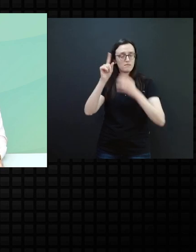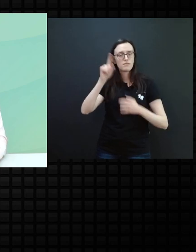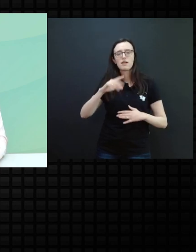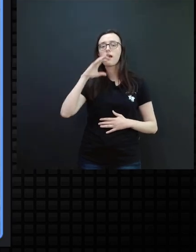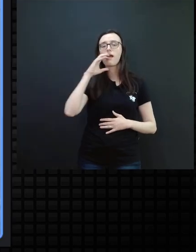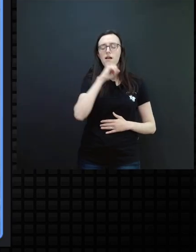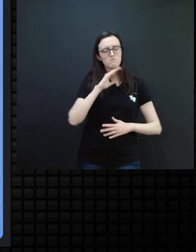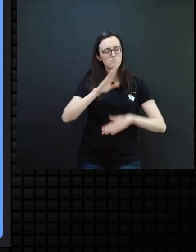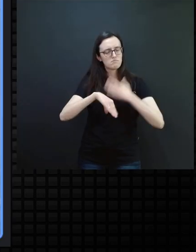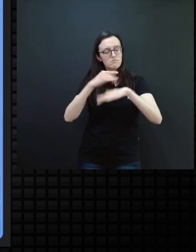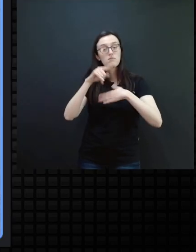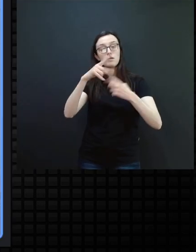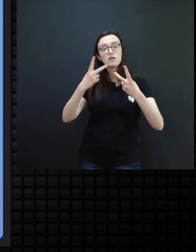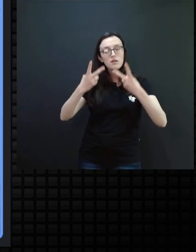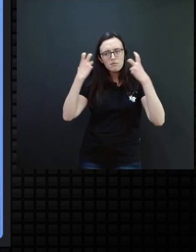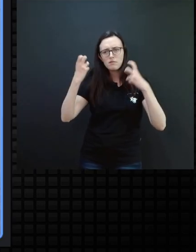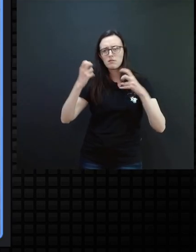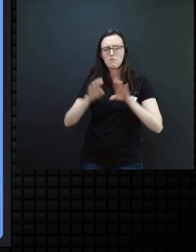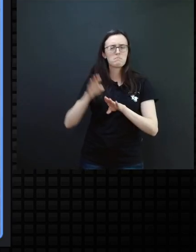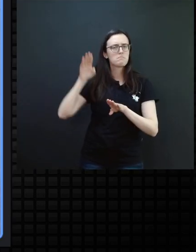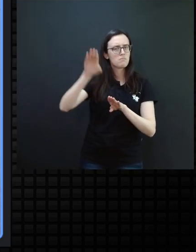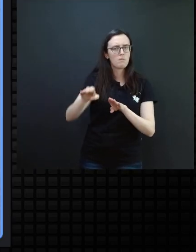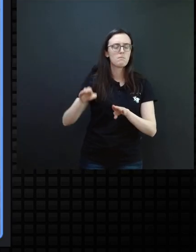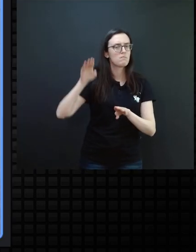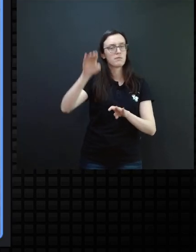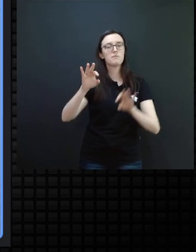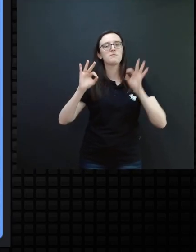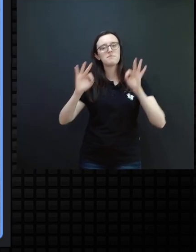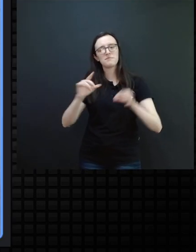rapidamente, você vê grandes saltos.